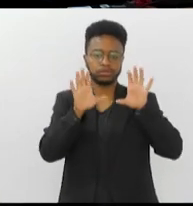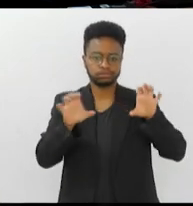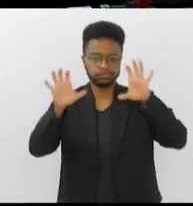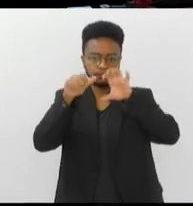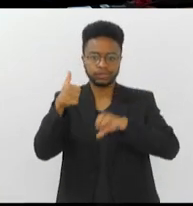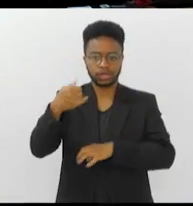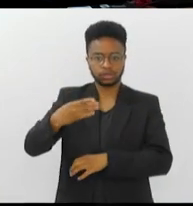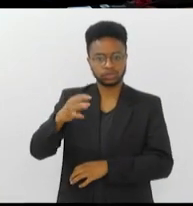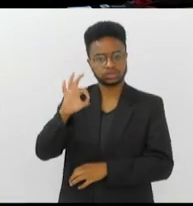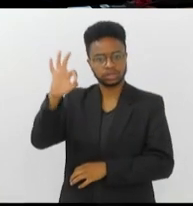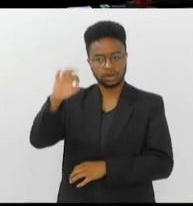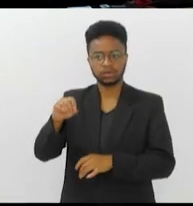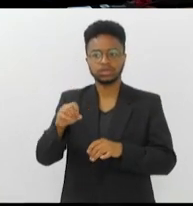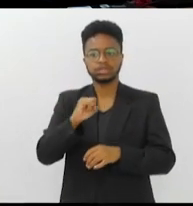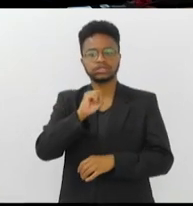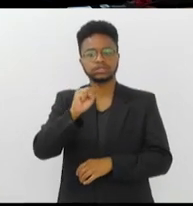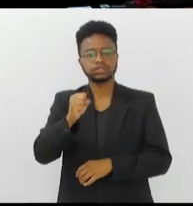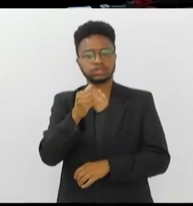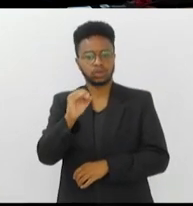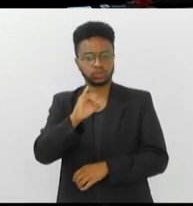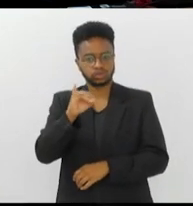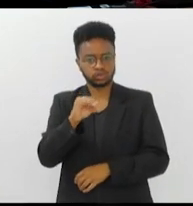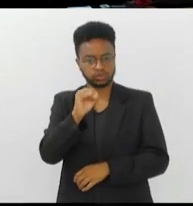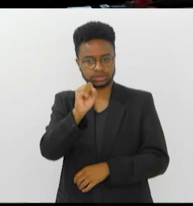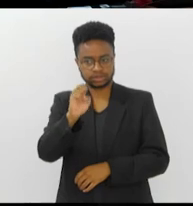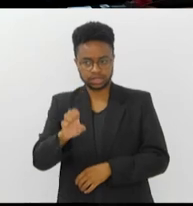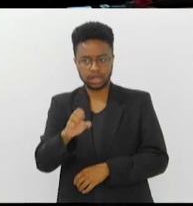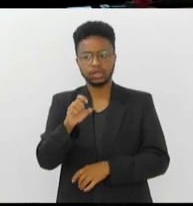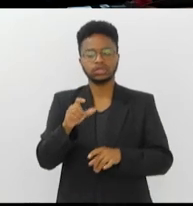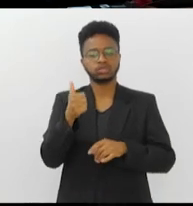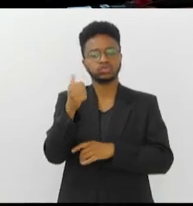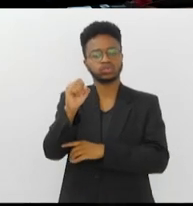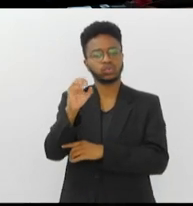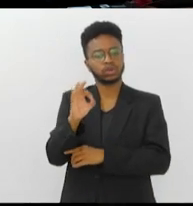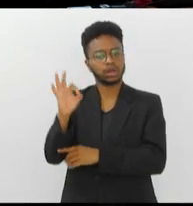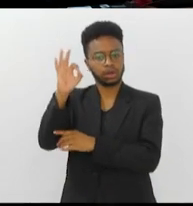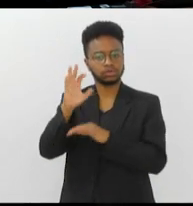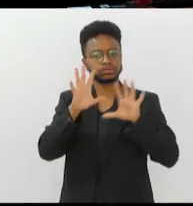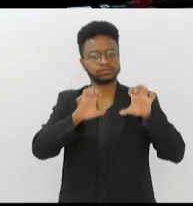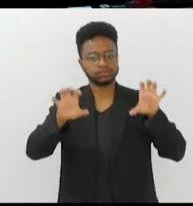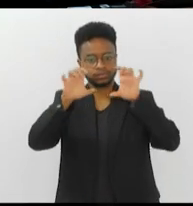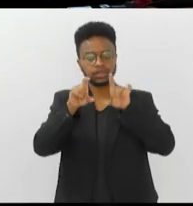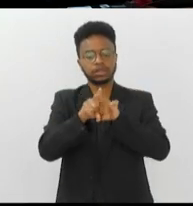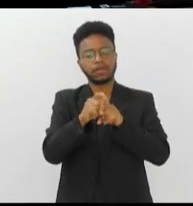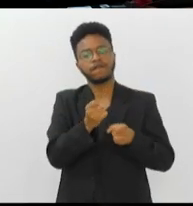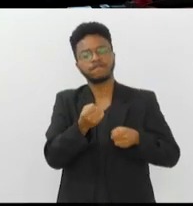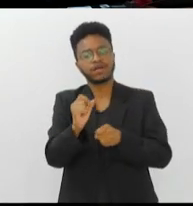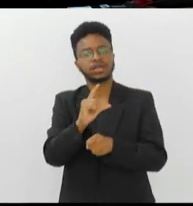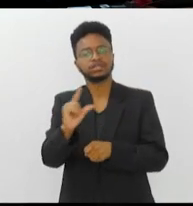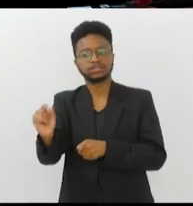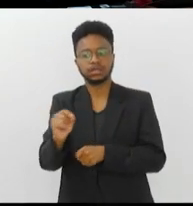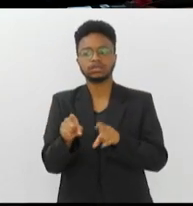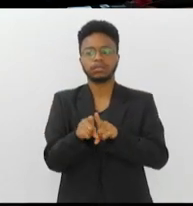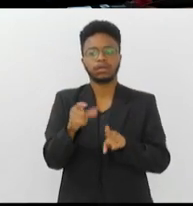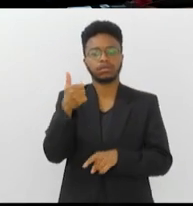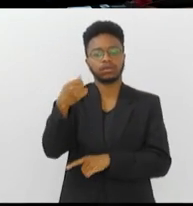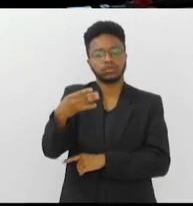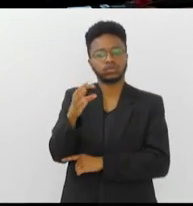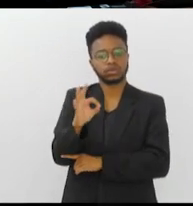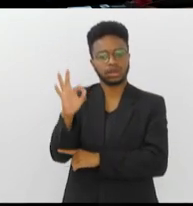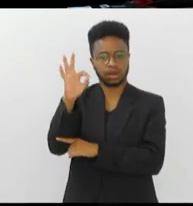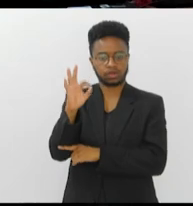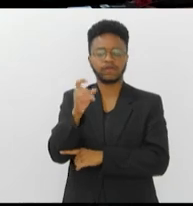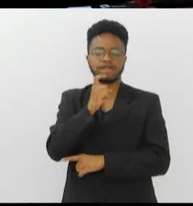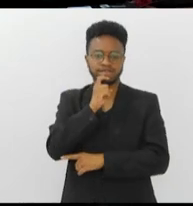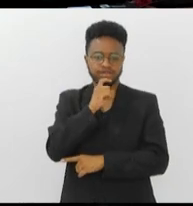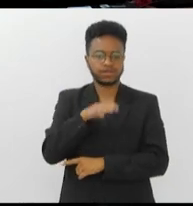14 graus. São José de Ubar, 18 graus nublado. E Varricai, que está com 14 graus nublado também. Bastante frio